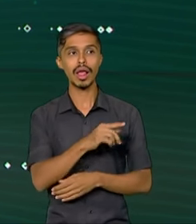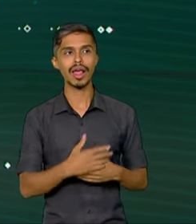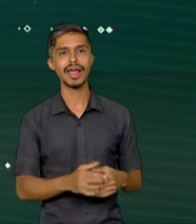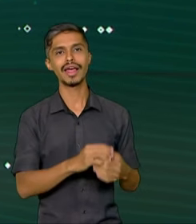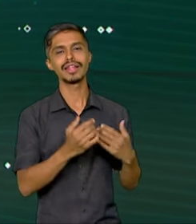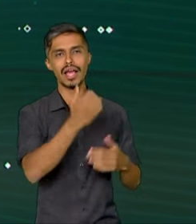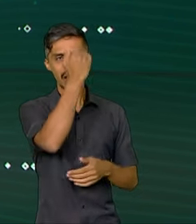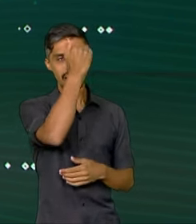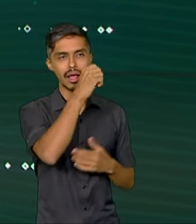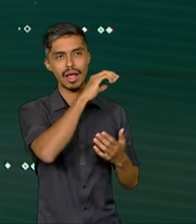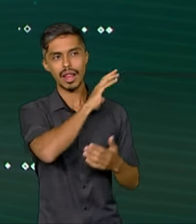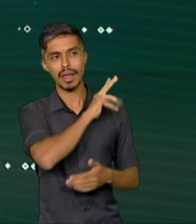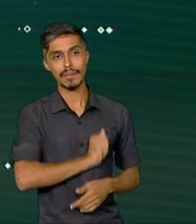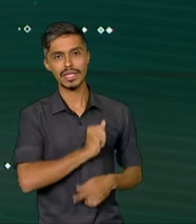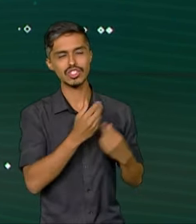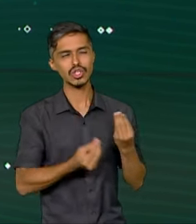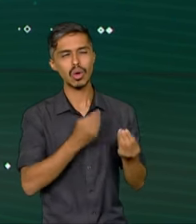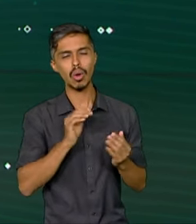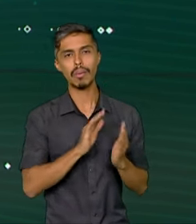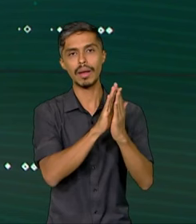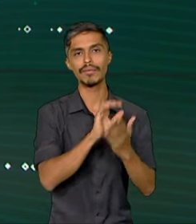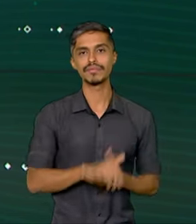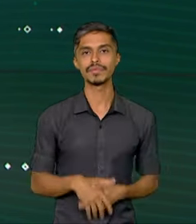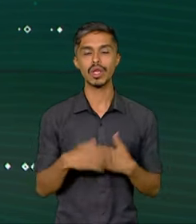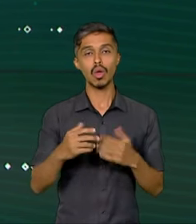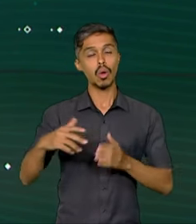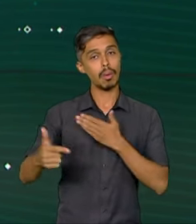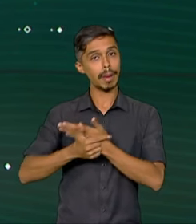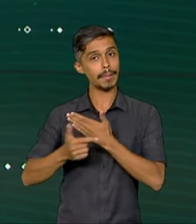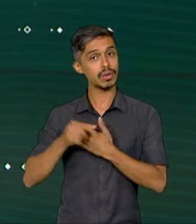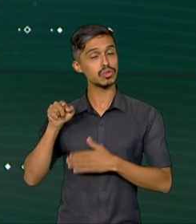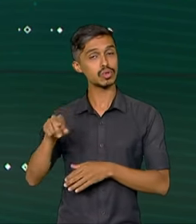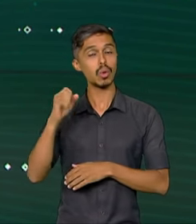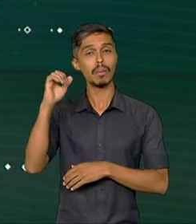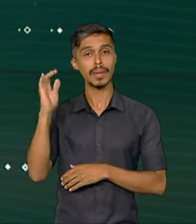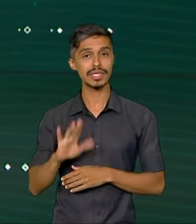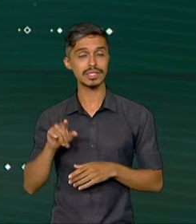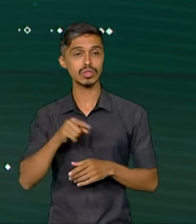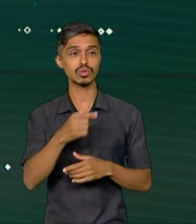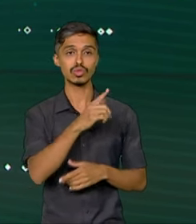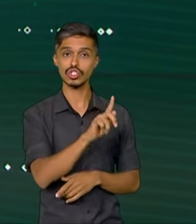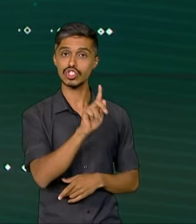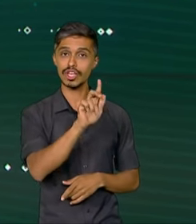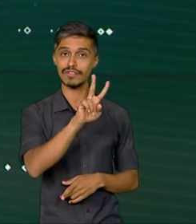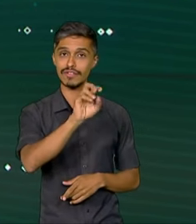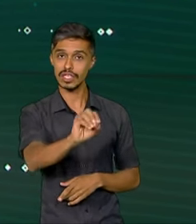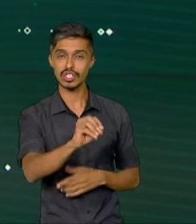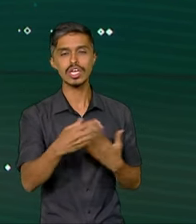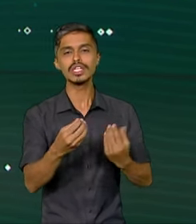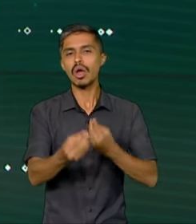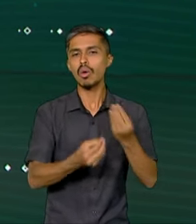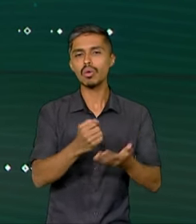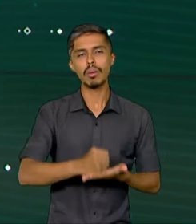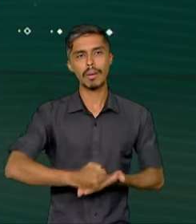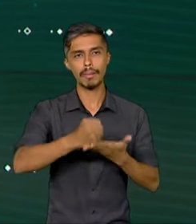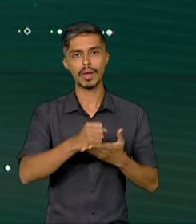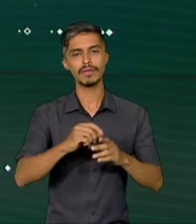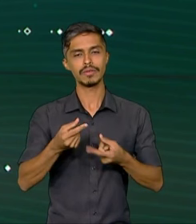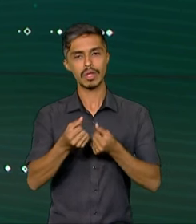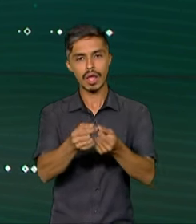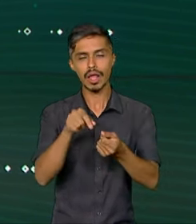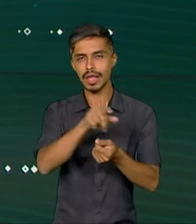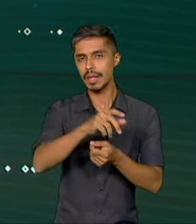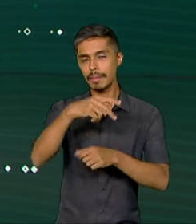Com o secretário-geral da ONU, o papel do Brasil na presidência do G20. E um mecanismo de sustentação financeira para